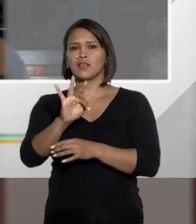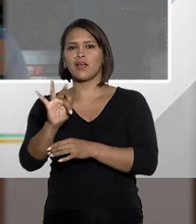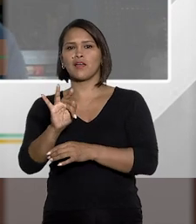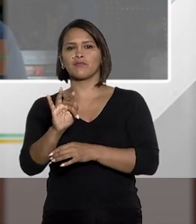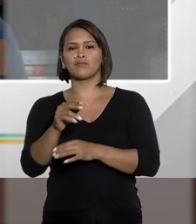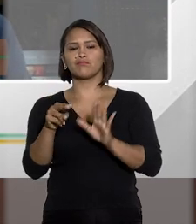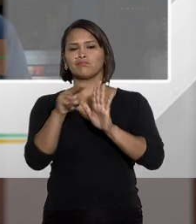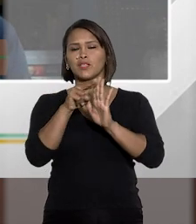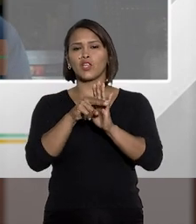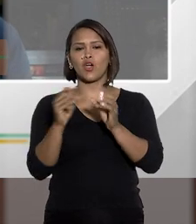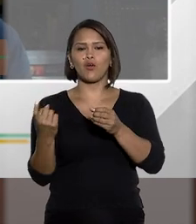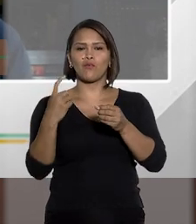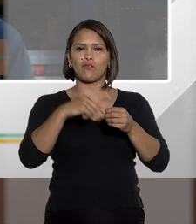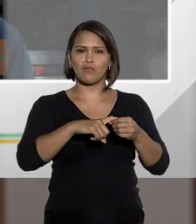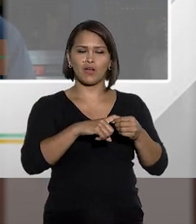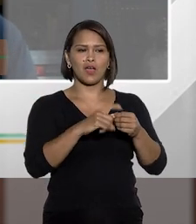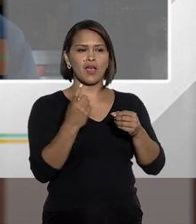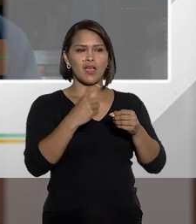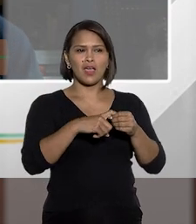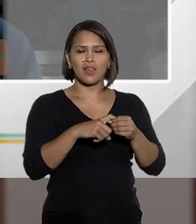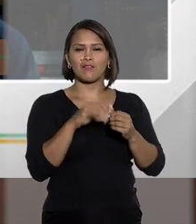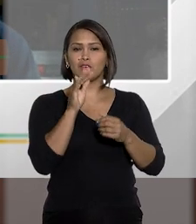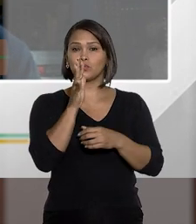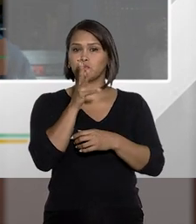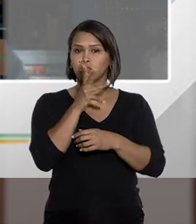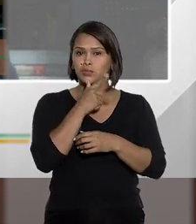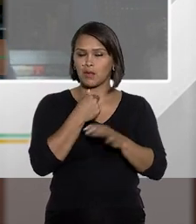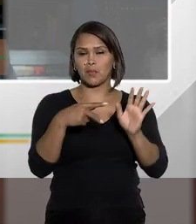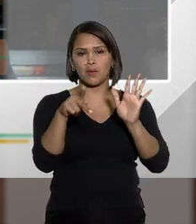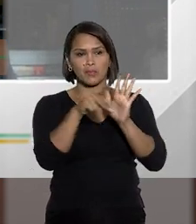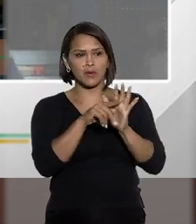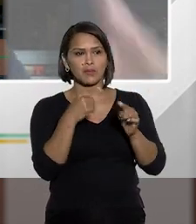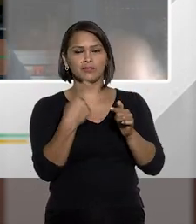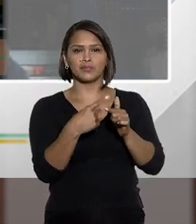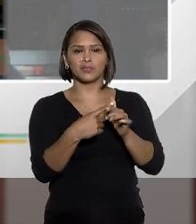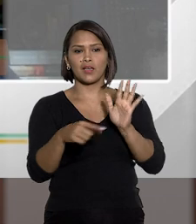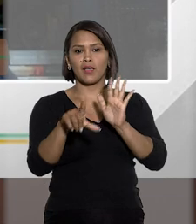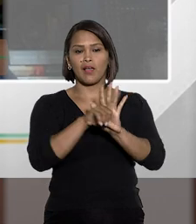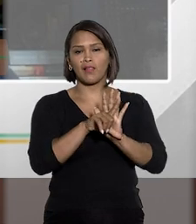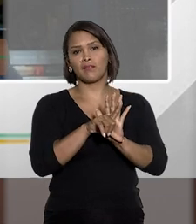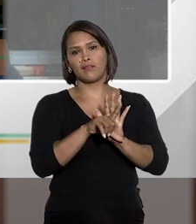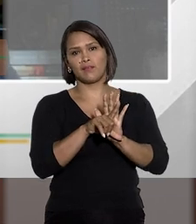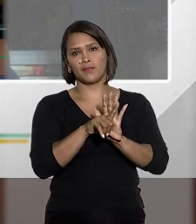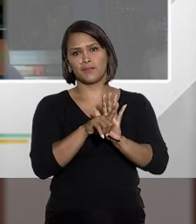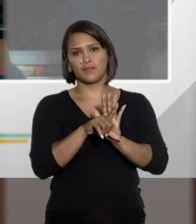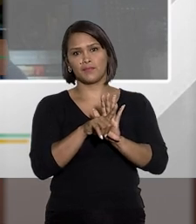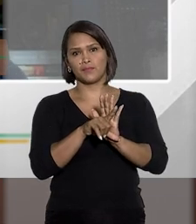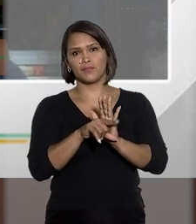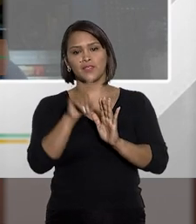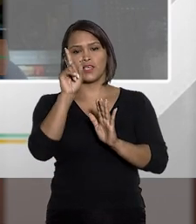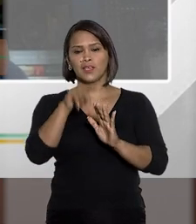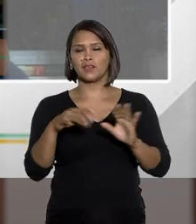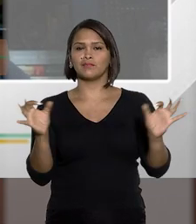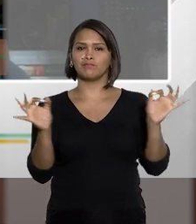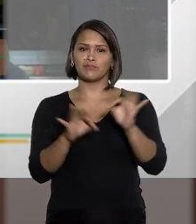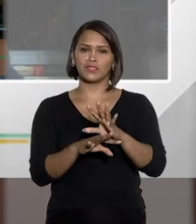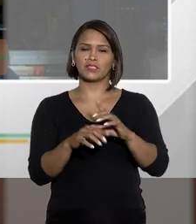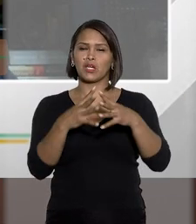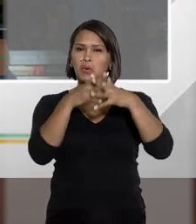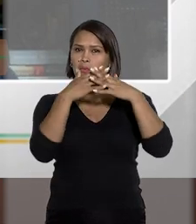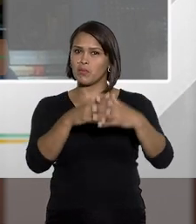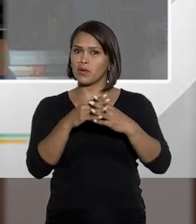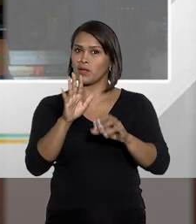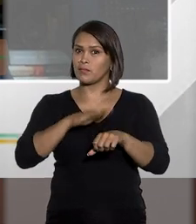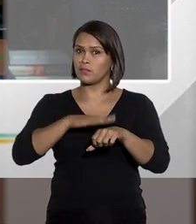dizendo que a norma quando volta, ela volta com a vacácio dela, que já estava na lei. E isso acaba